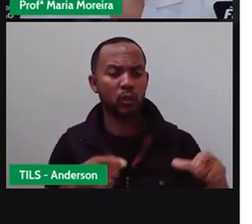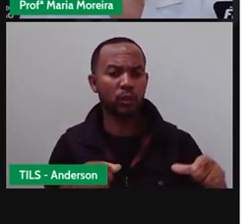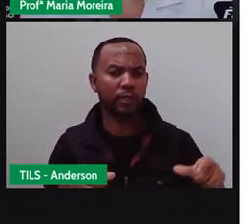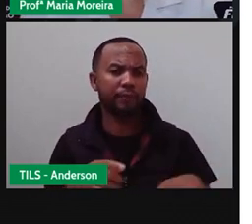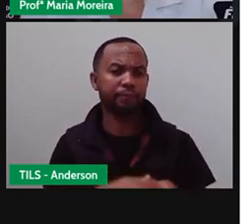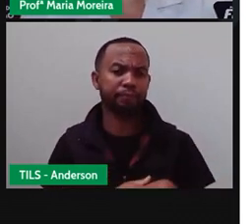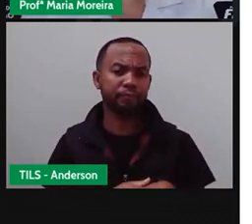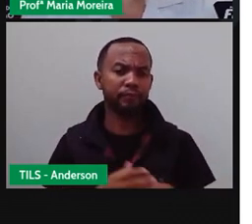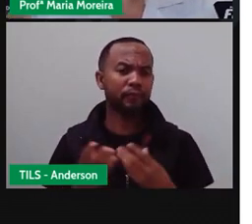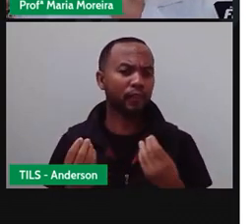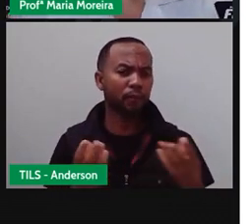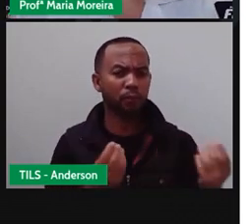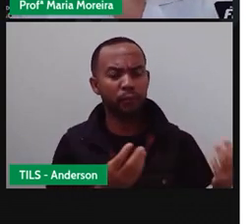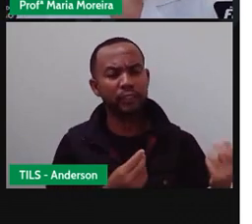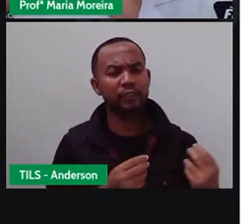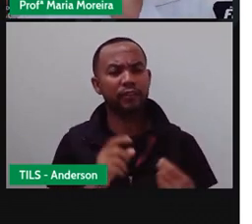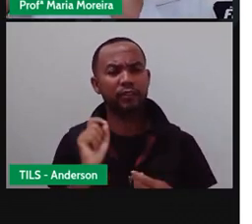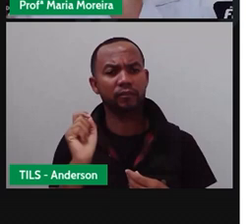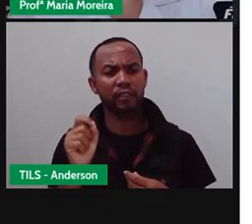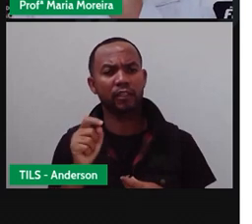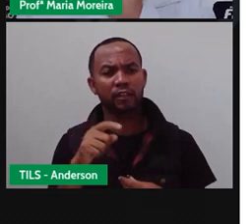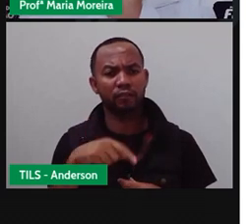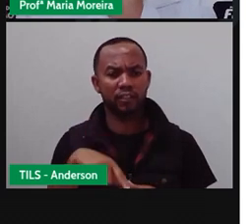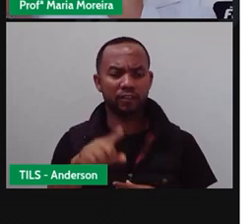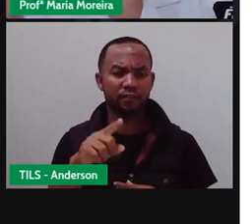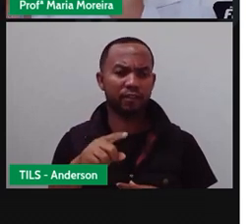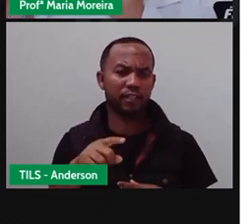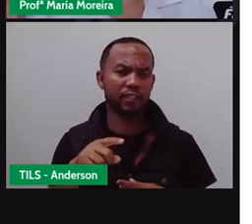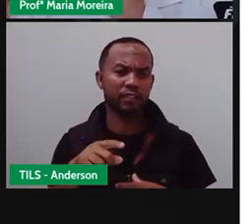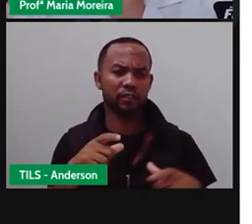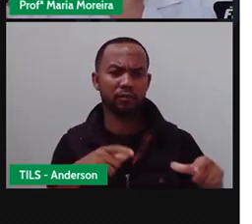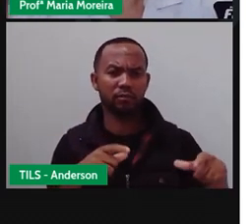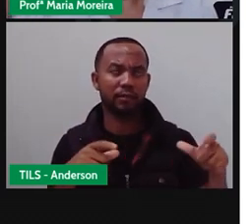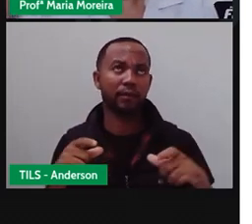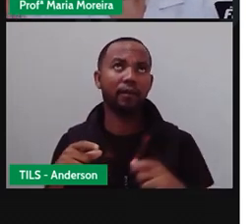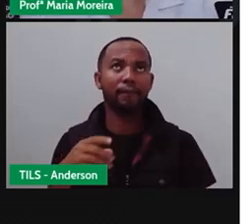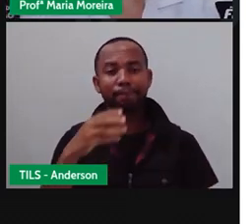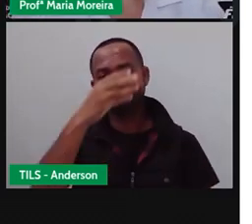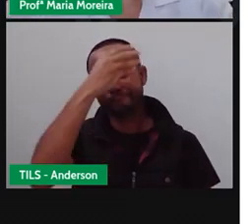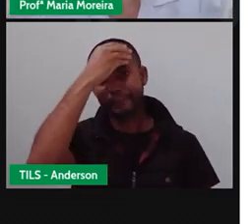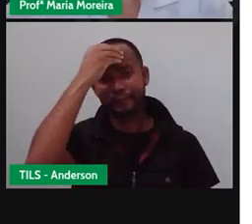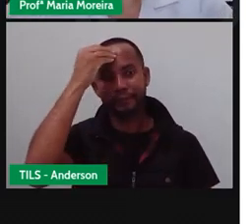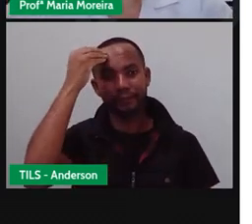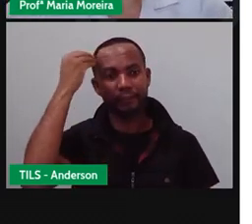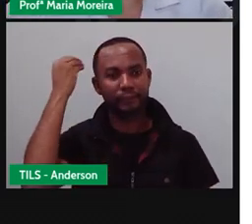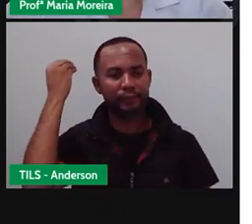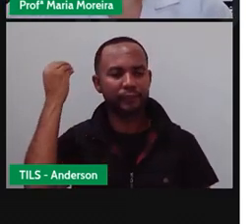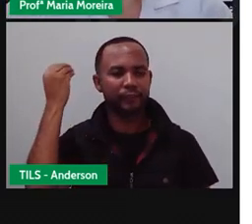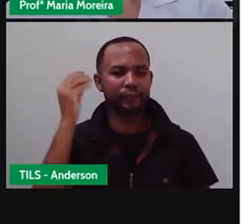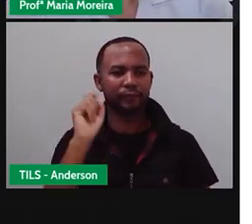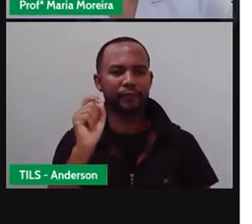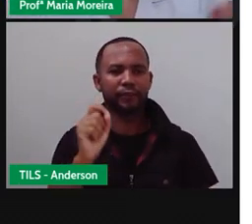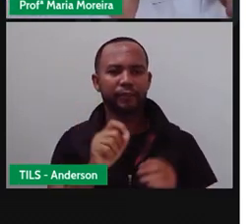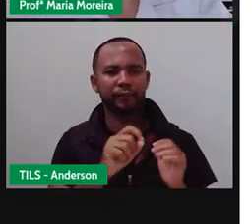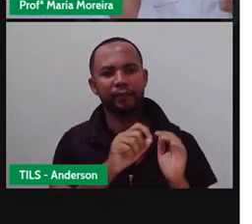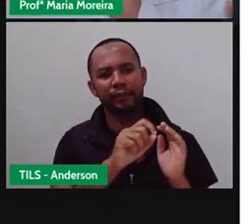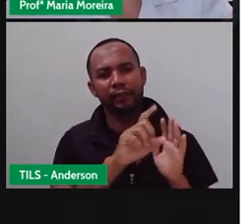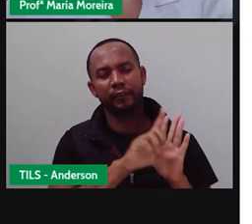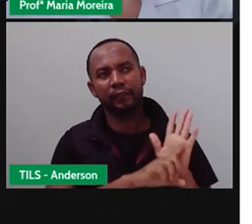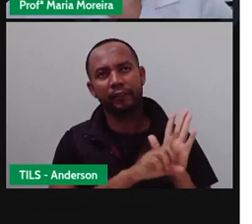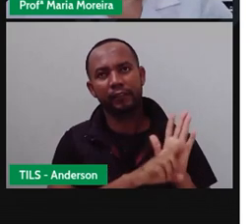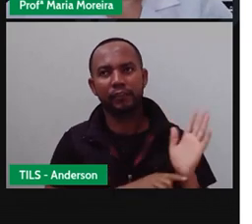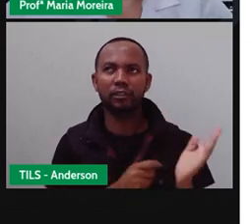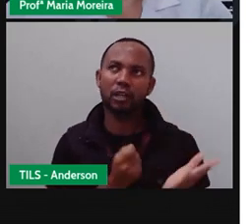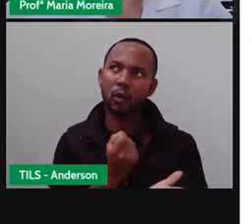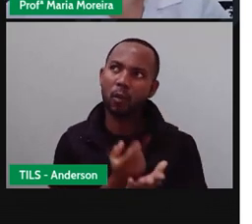os responsáveis por vocês vão ao comércio, vão ao mercado e dizem, poxa, esqueci de trazer tal coisa, lista, esqueci de